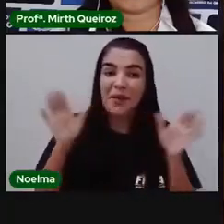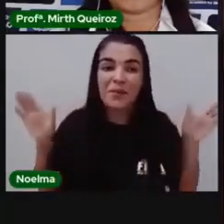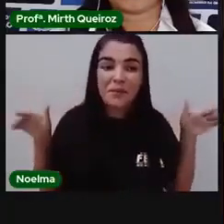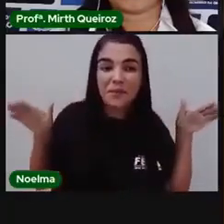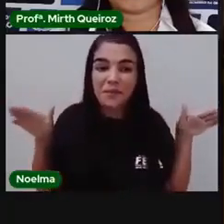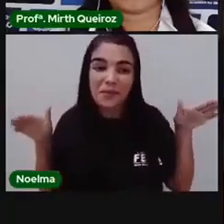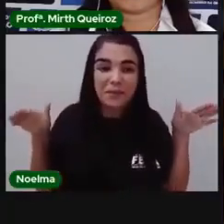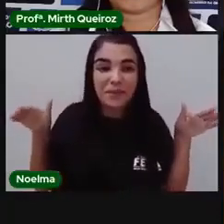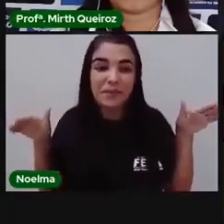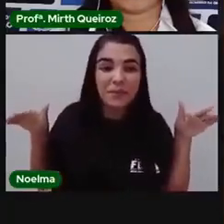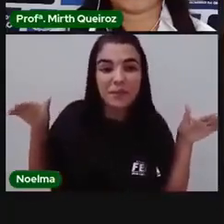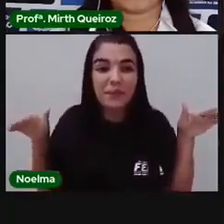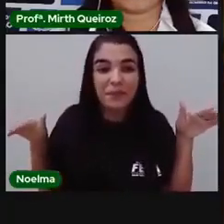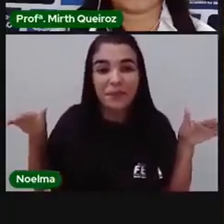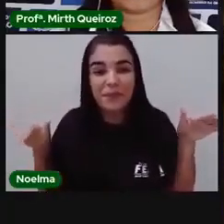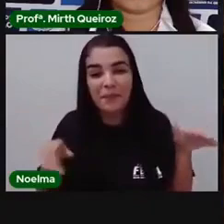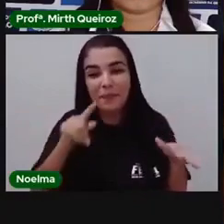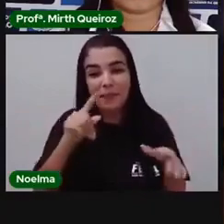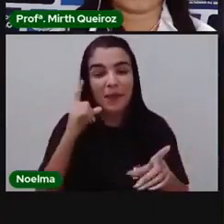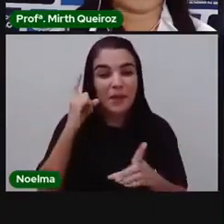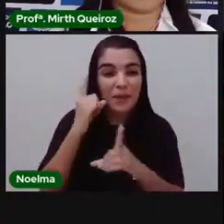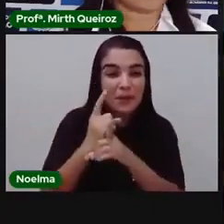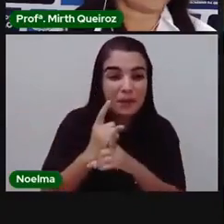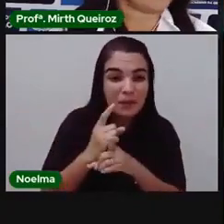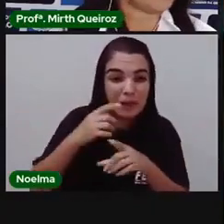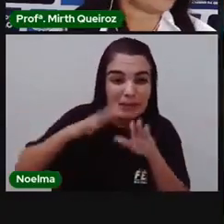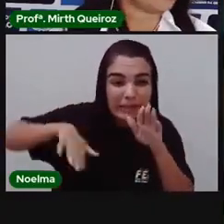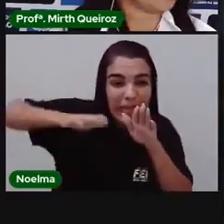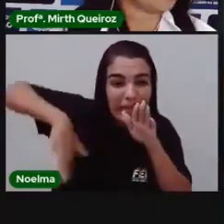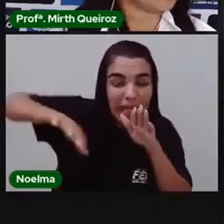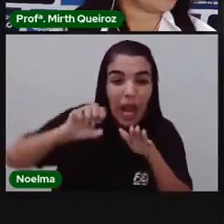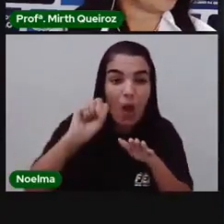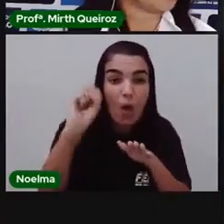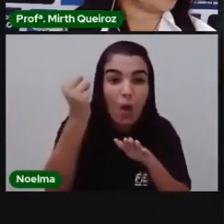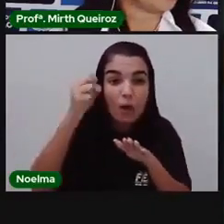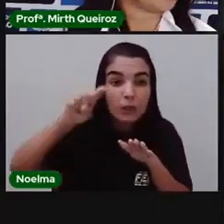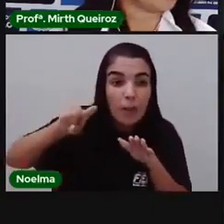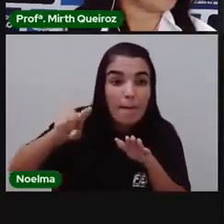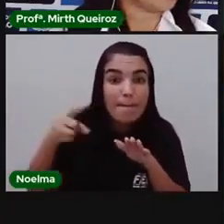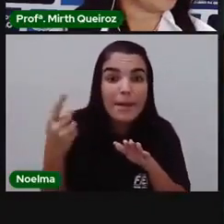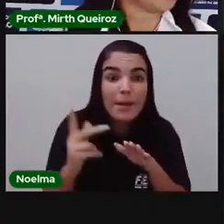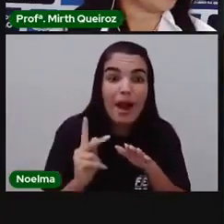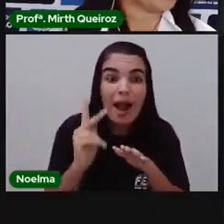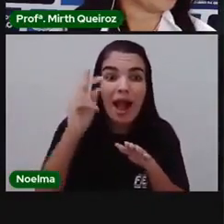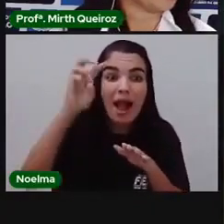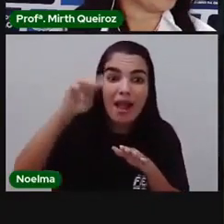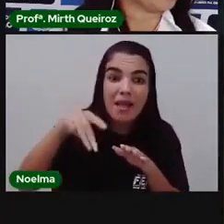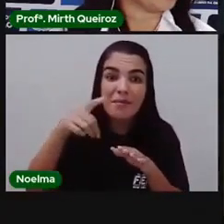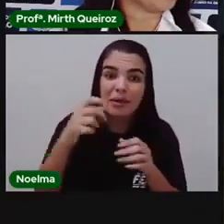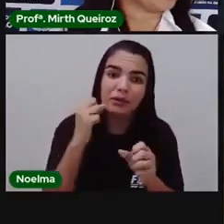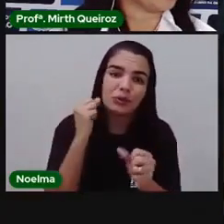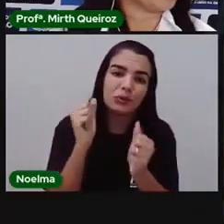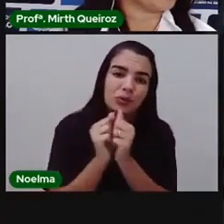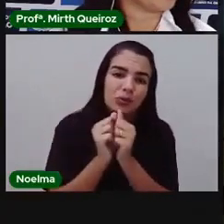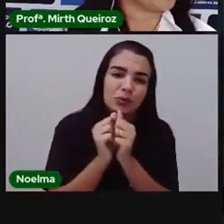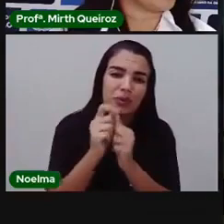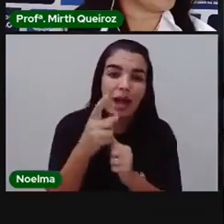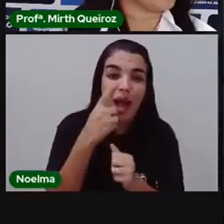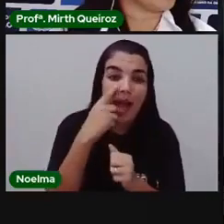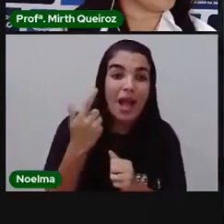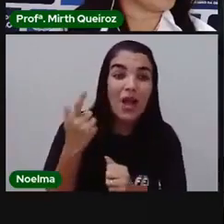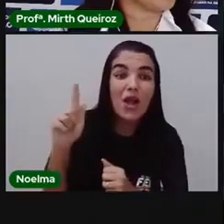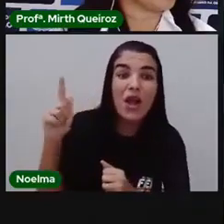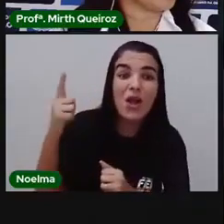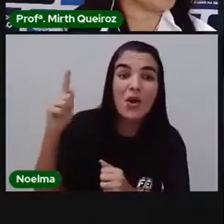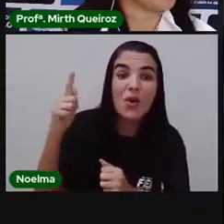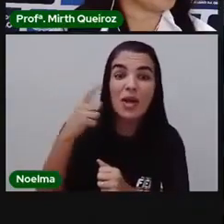pescador em 2011 nada cerca de 8 mil quilômetros todo ano para passar um tempo com o seu herói. E em Goiás, um